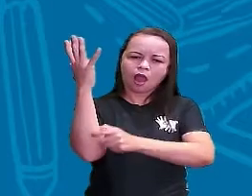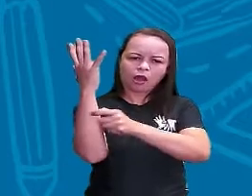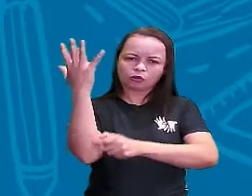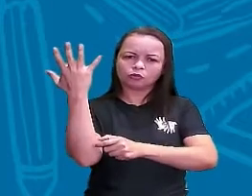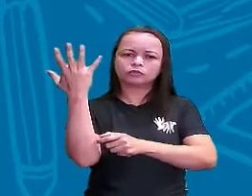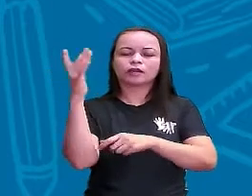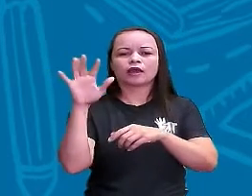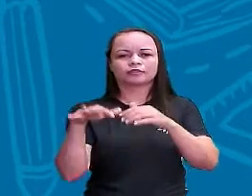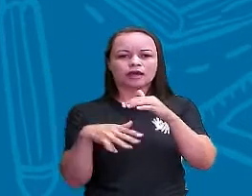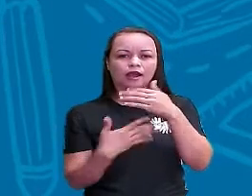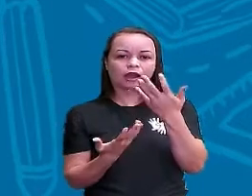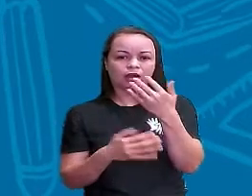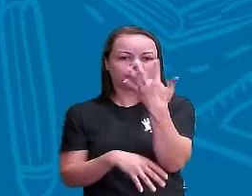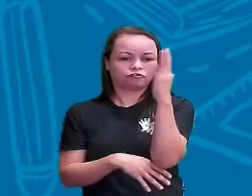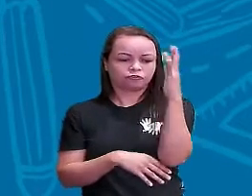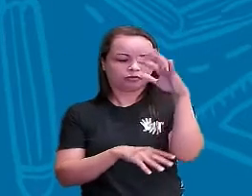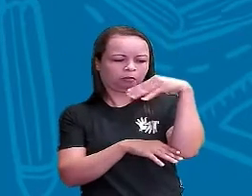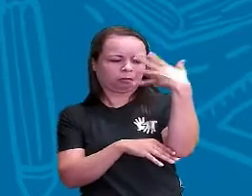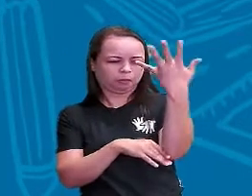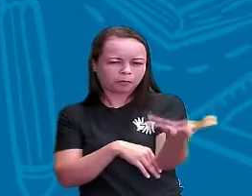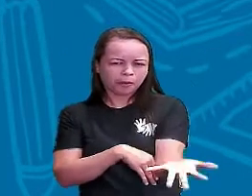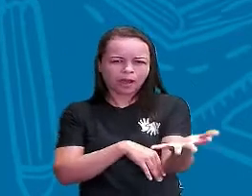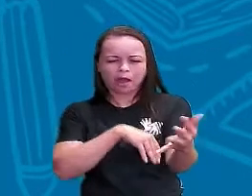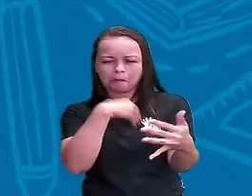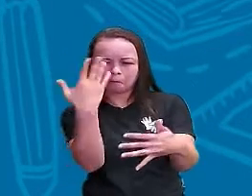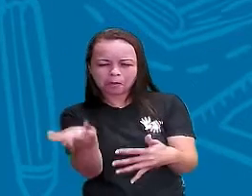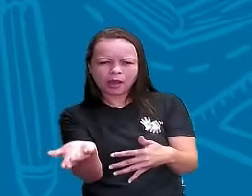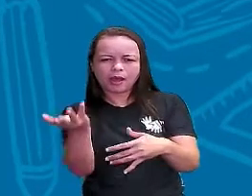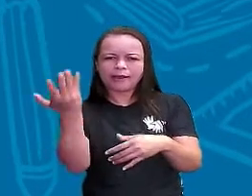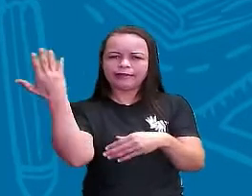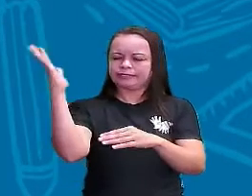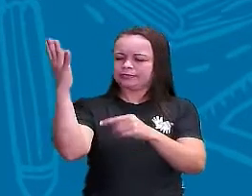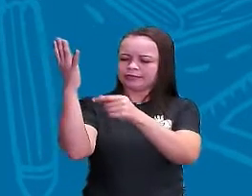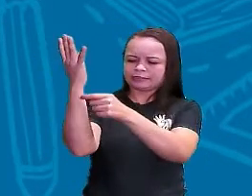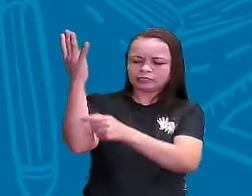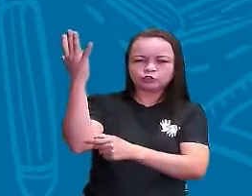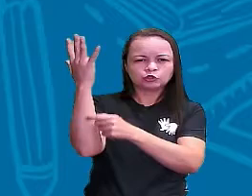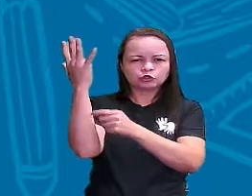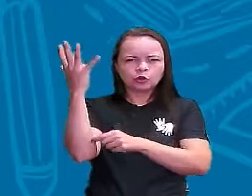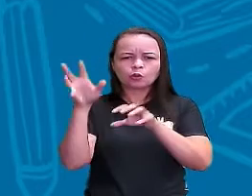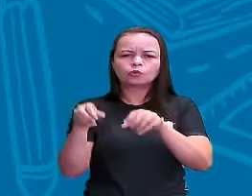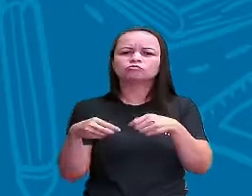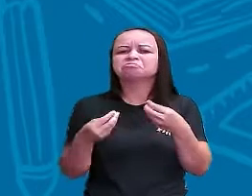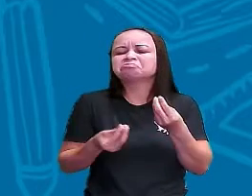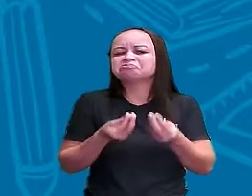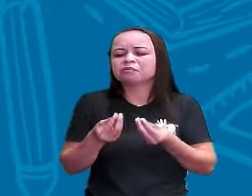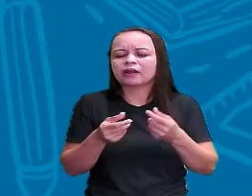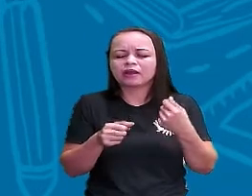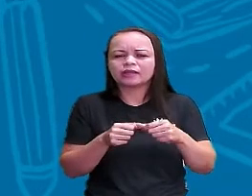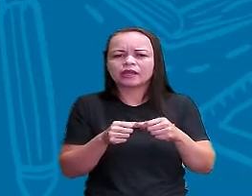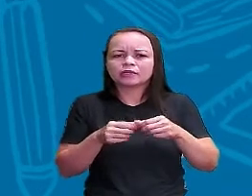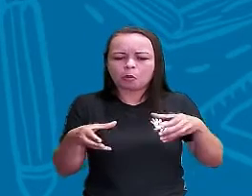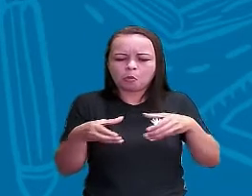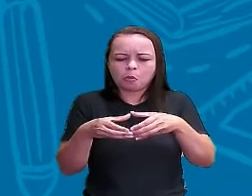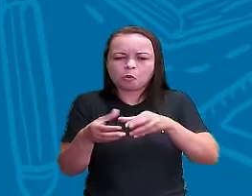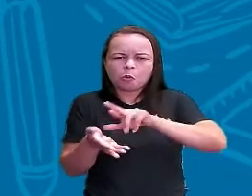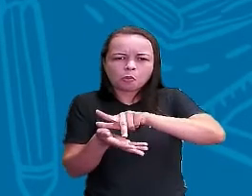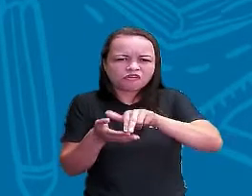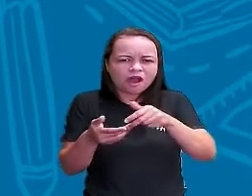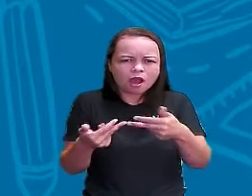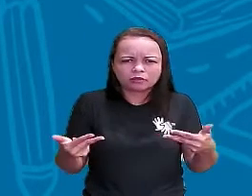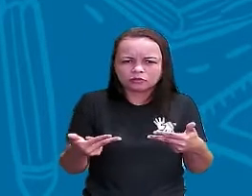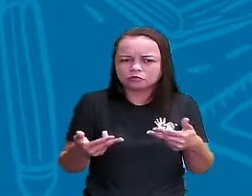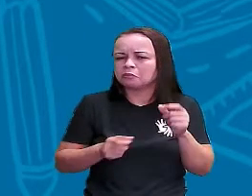derrubadas as árvores Foi pego essa madeira E para que servem esses troncos aí? Tudo amontoado Para que servem eles?